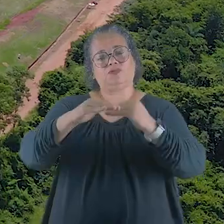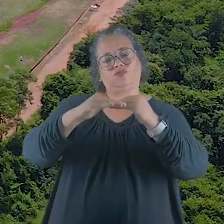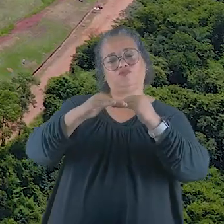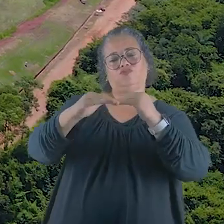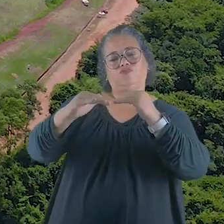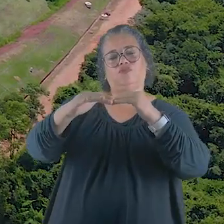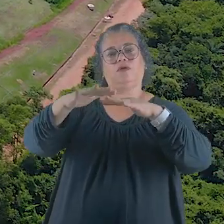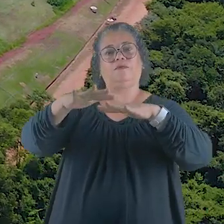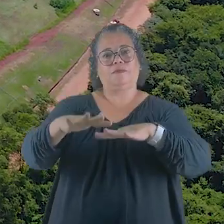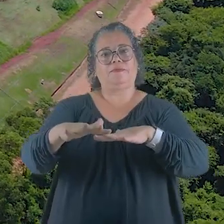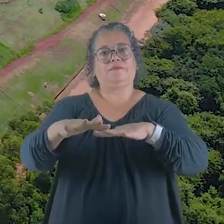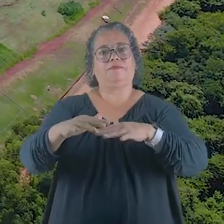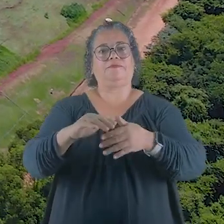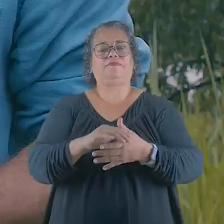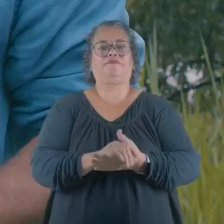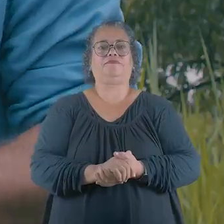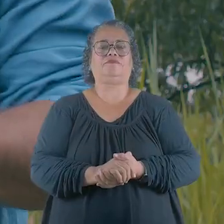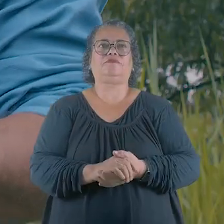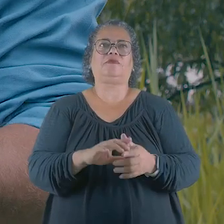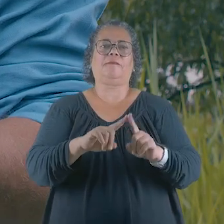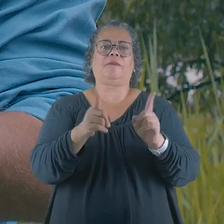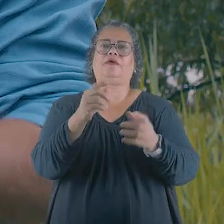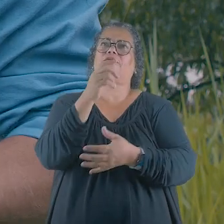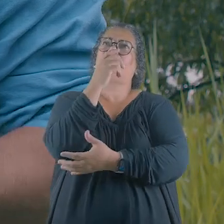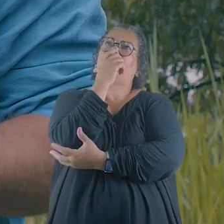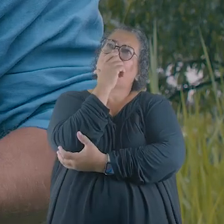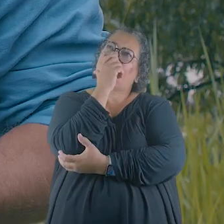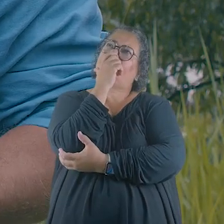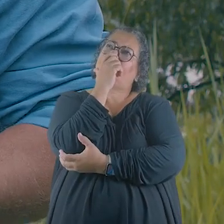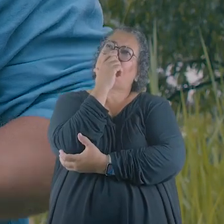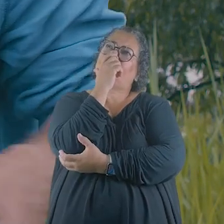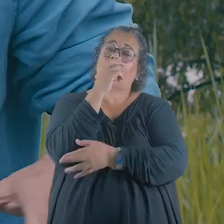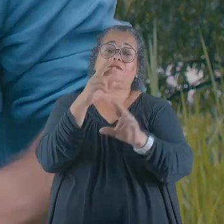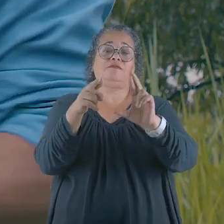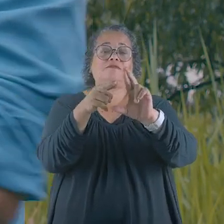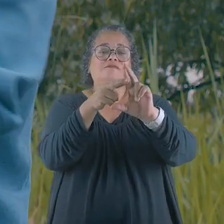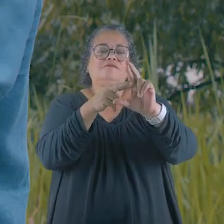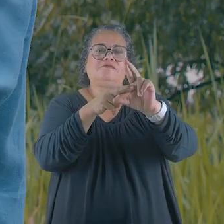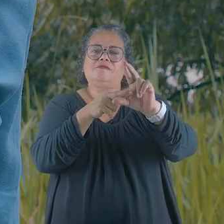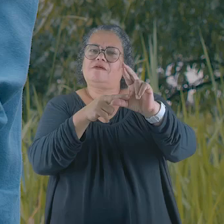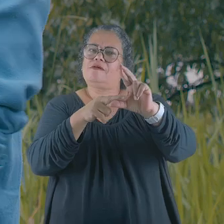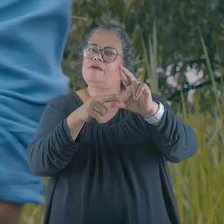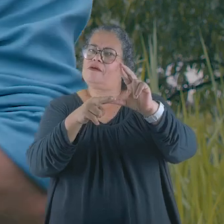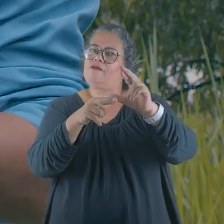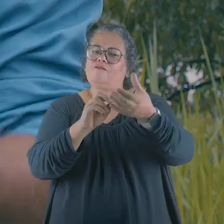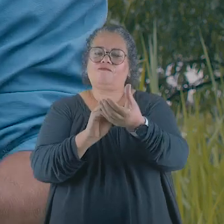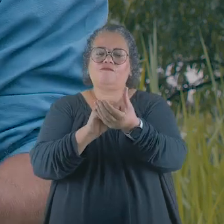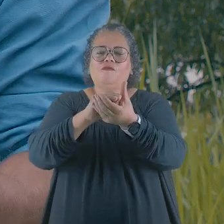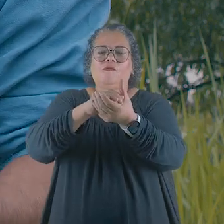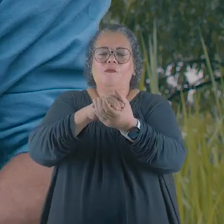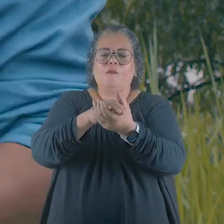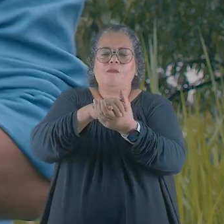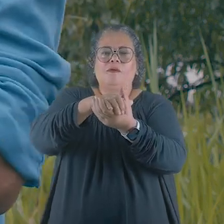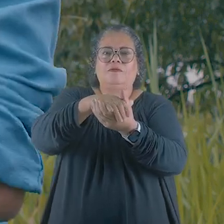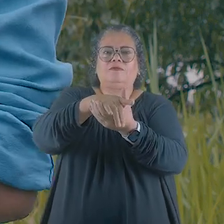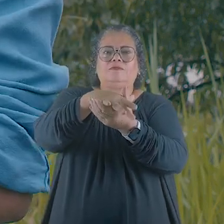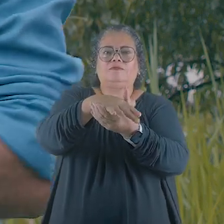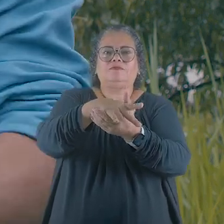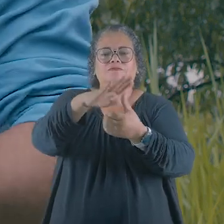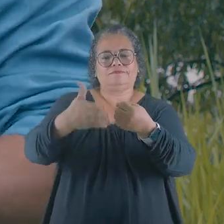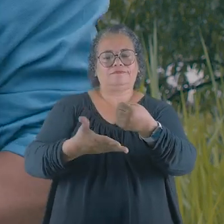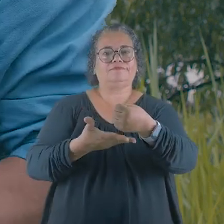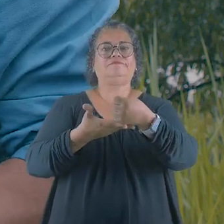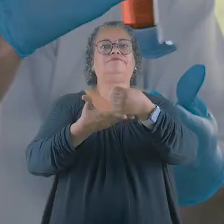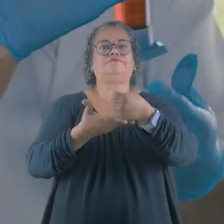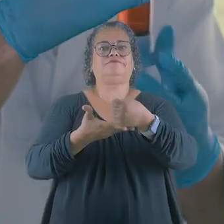ocupando mais espaço. Mas e se tivesse um jeito de transformar todo esse lodo, rejeito de esgoto, em algo útil